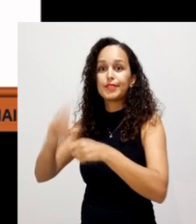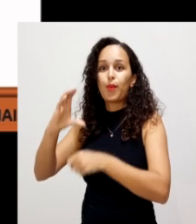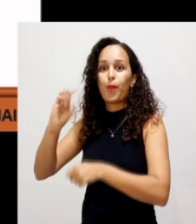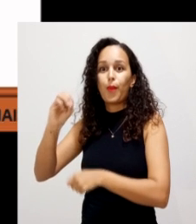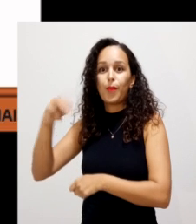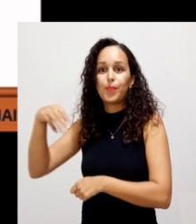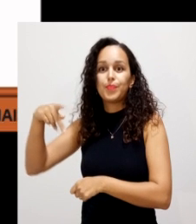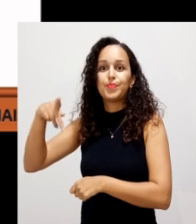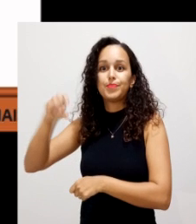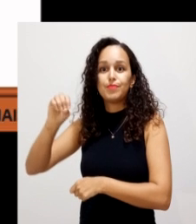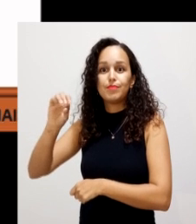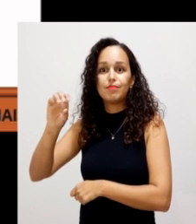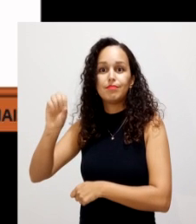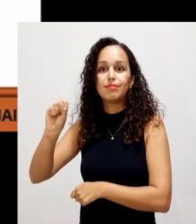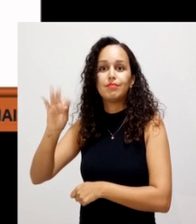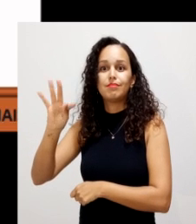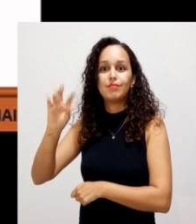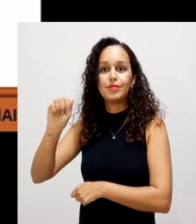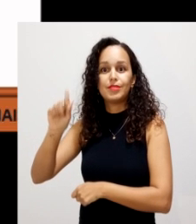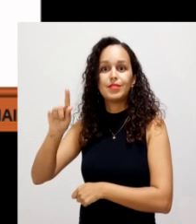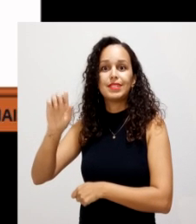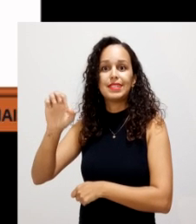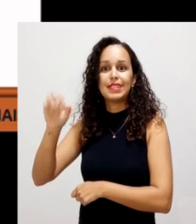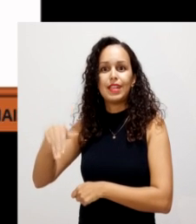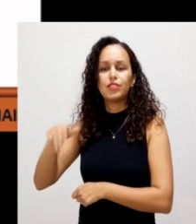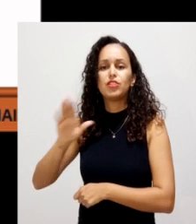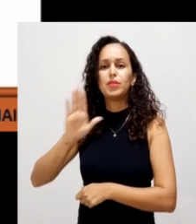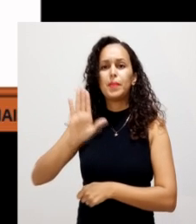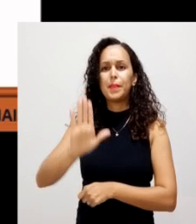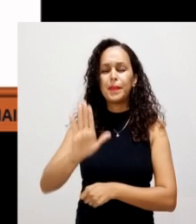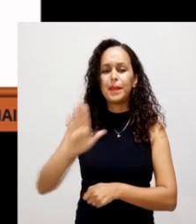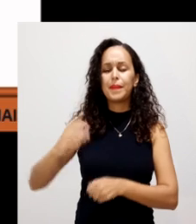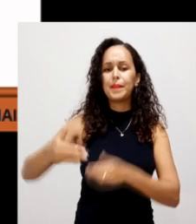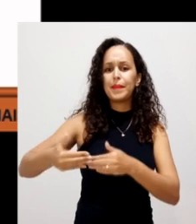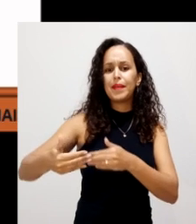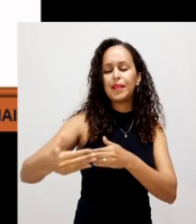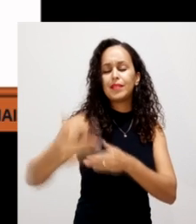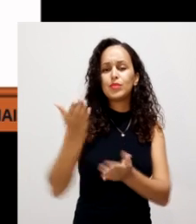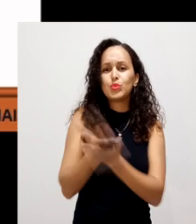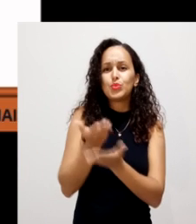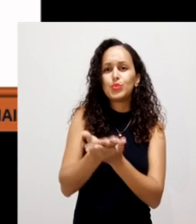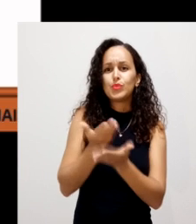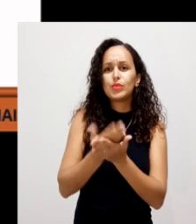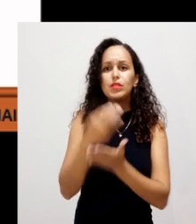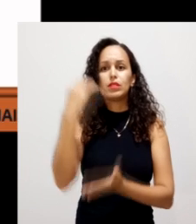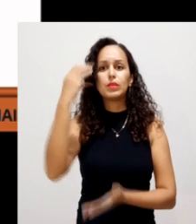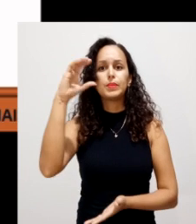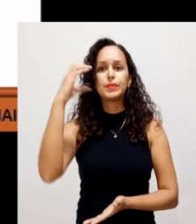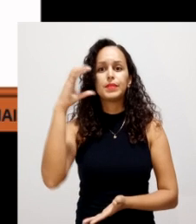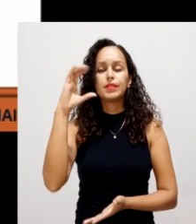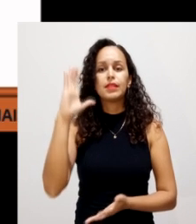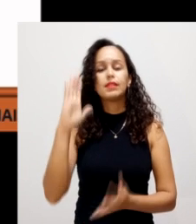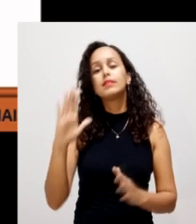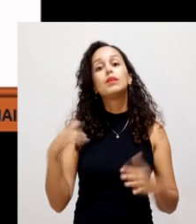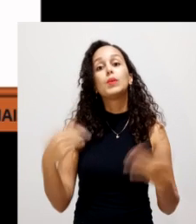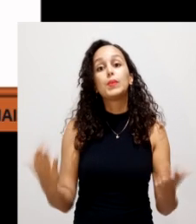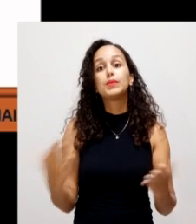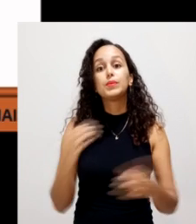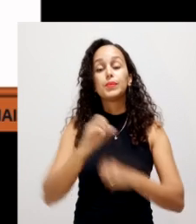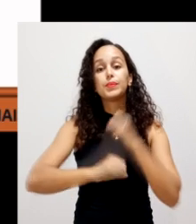fertilizante orgânico. Mas a compostagem, ela só passou a ser estudada como ciência, né, e,